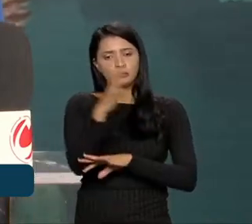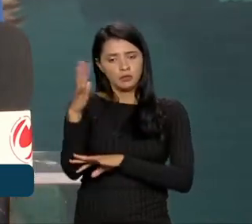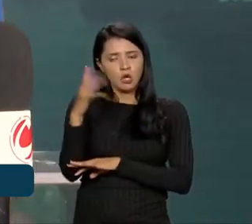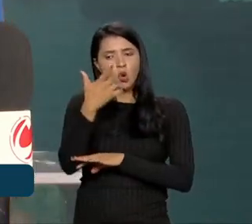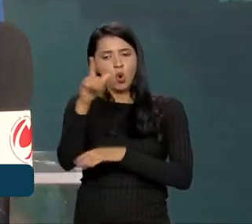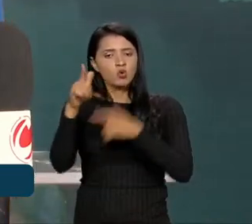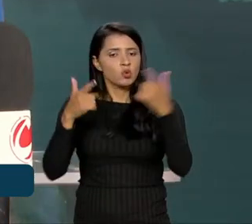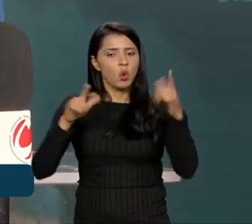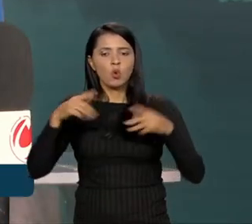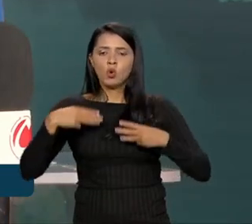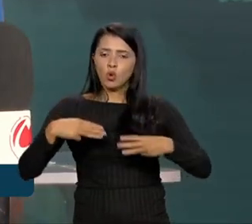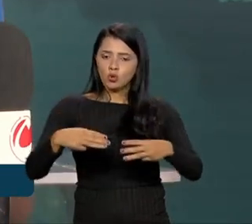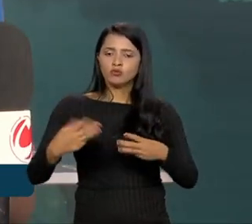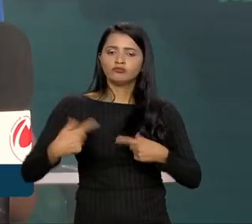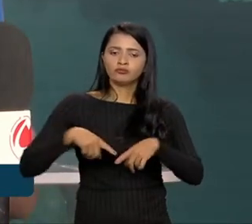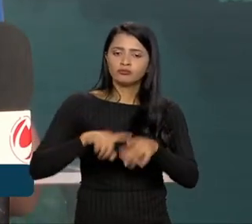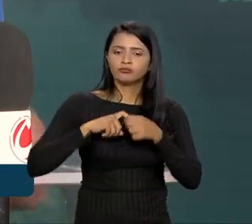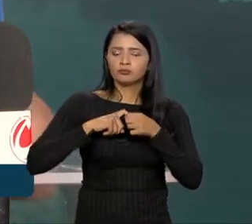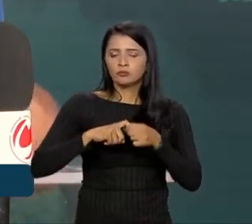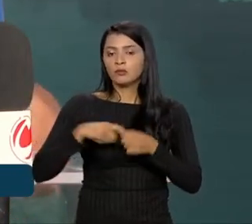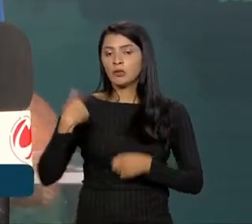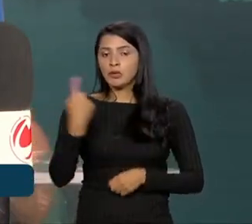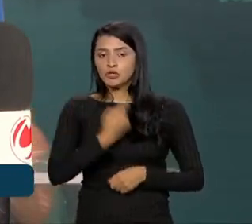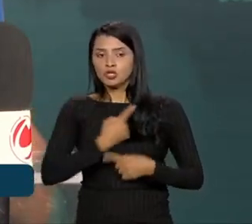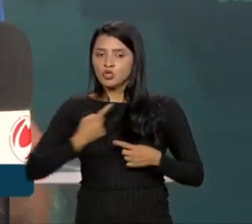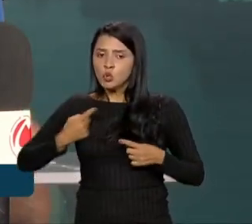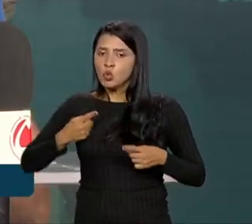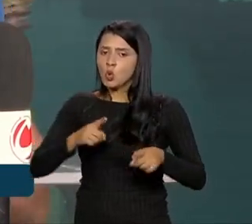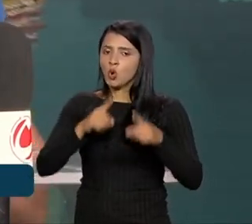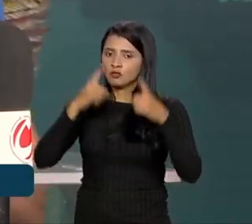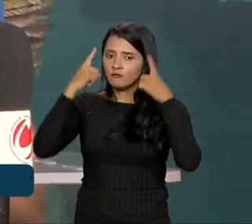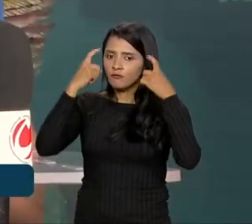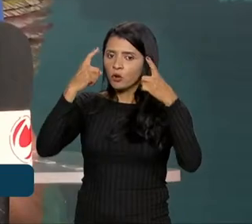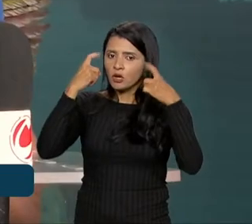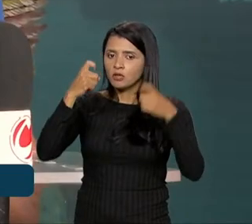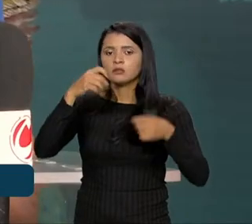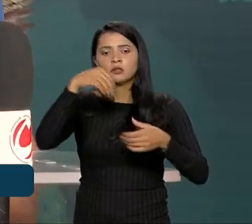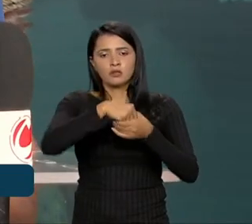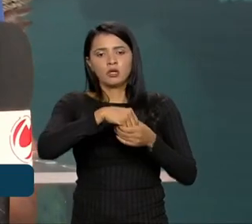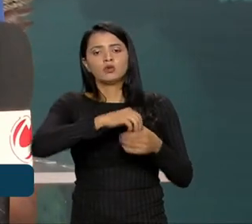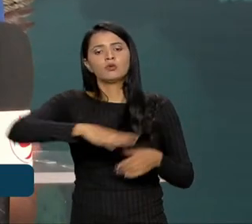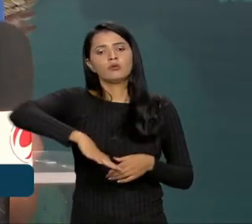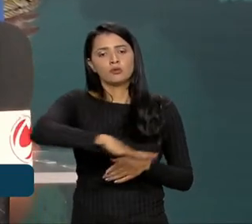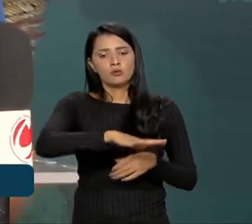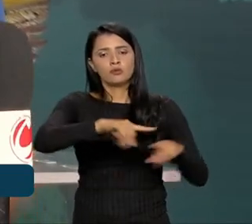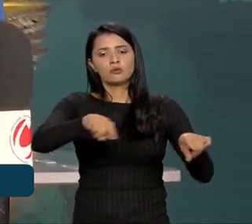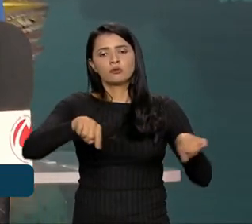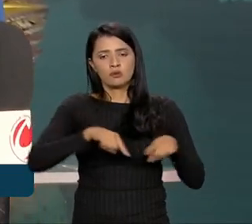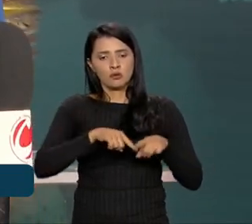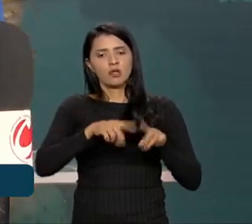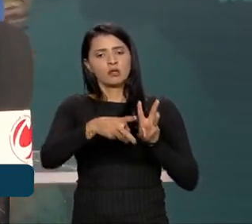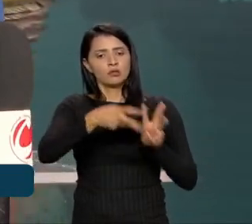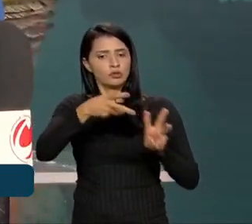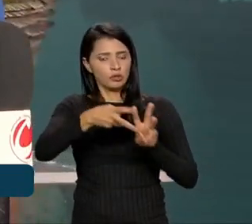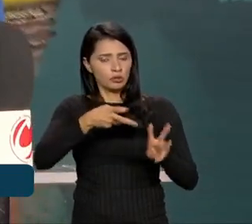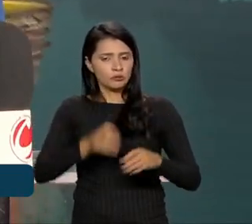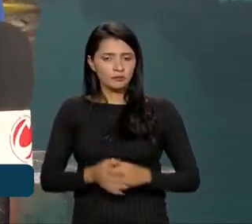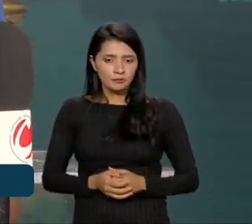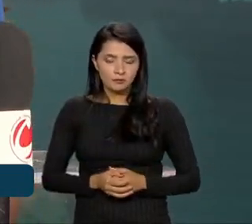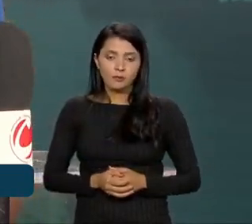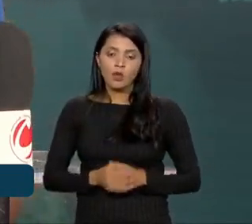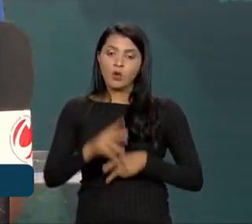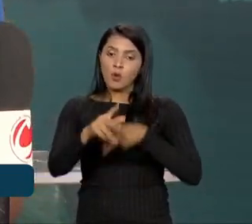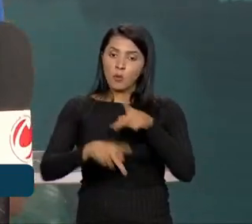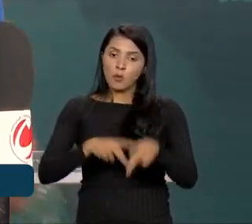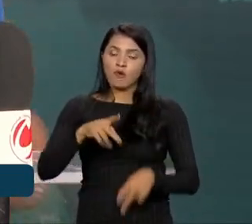com tantos outros ministérios parceiros, para a gente combater essa violência nos territórios indígenas. Com o povo Tembé,